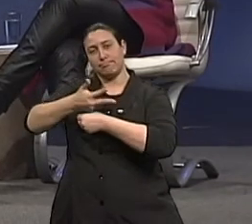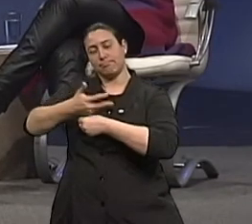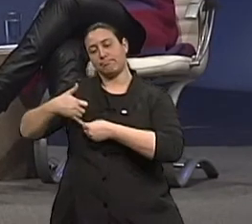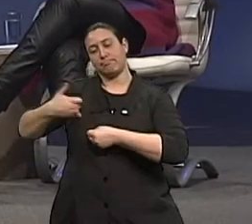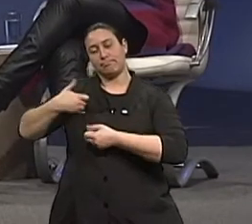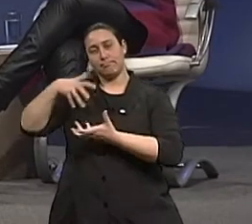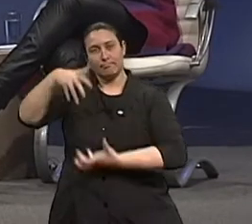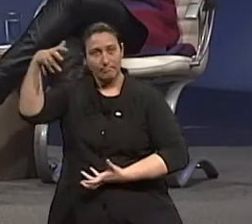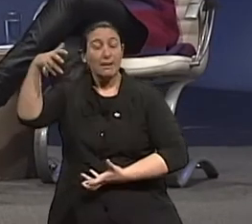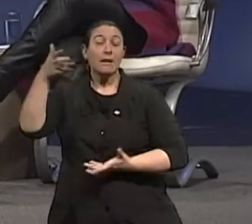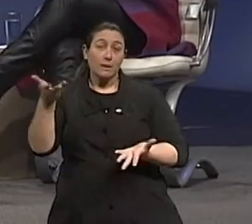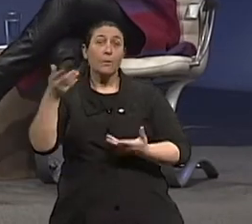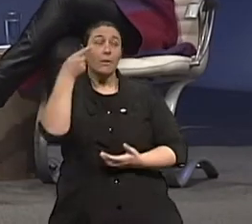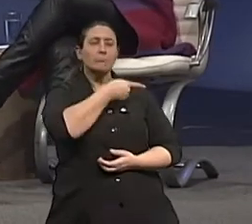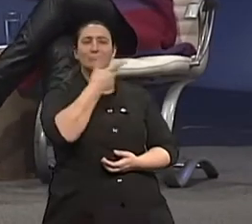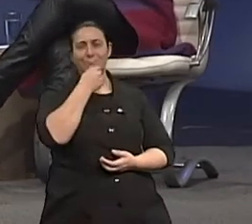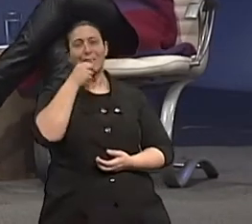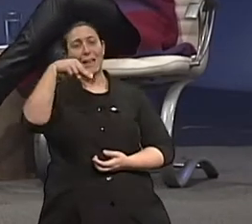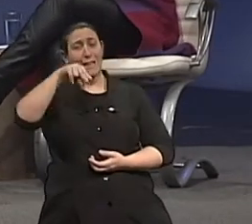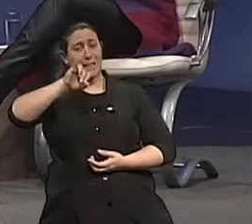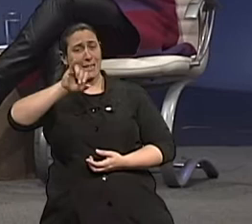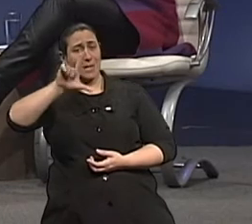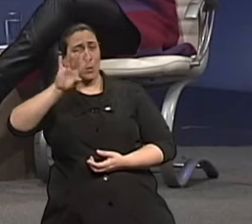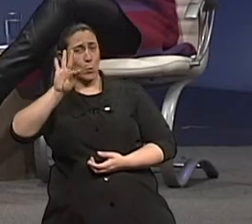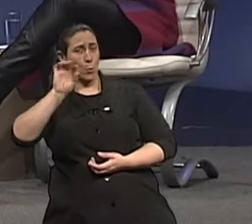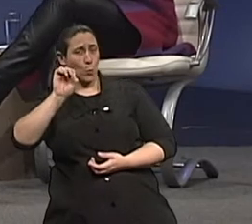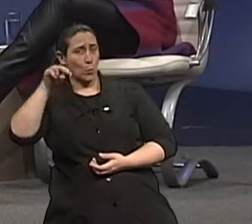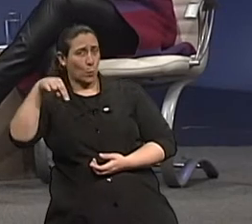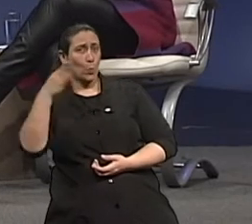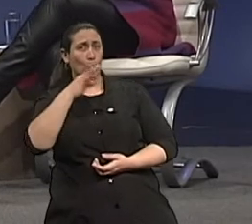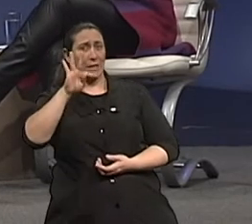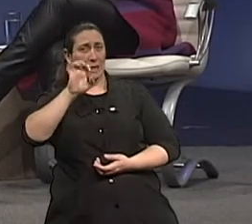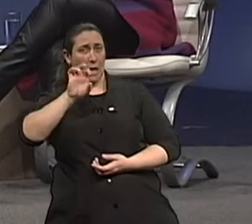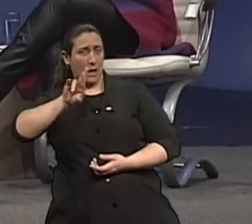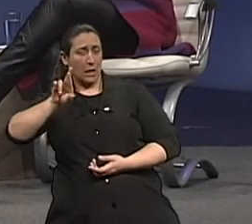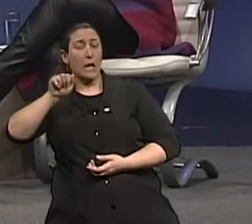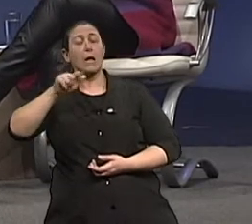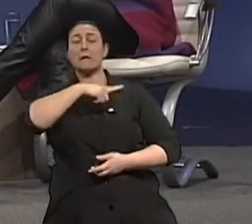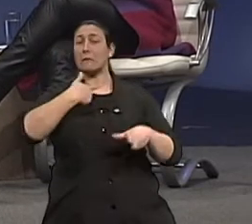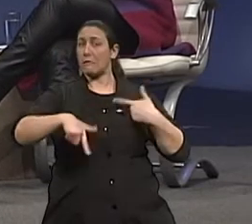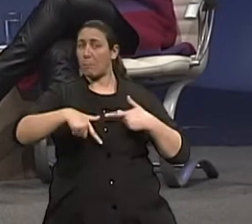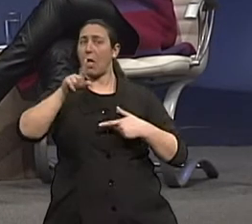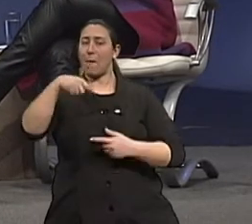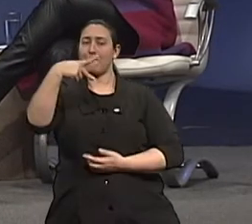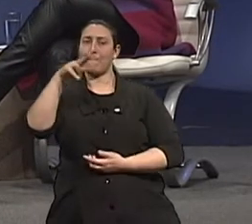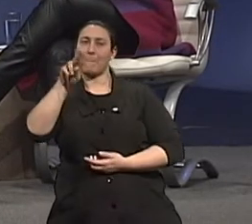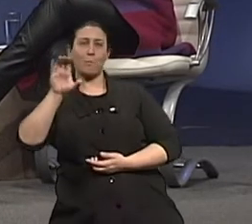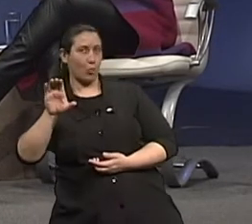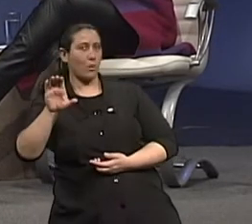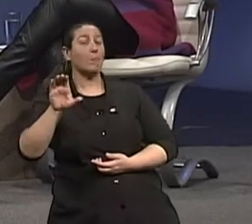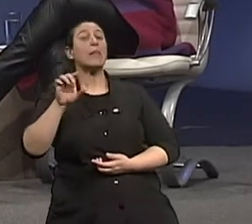isso que o senhor volta. Foi pedido. Doutor Newton, o que é a moderna idade? Século XXI. Será que a gente